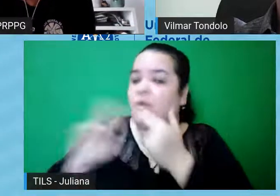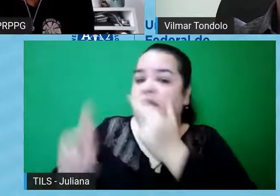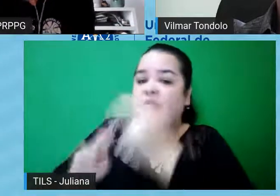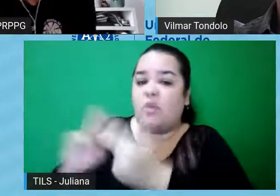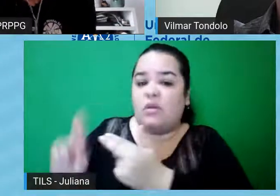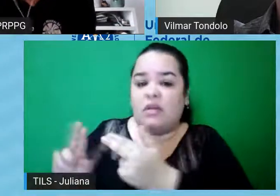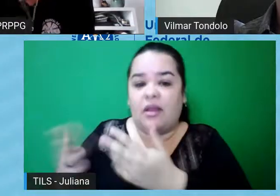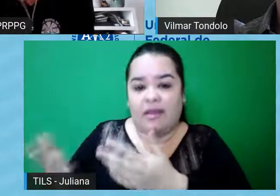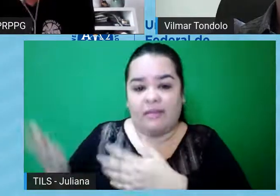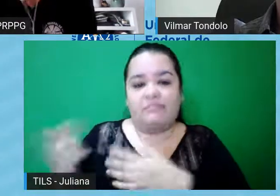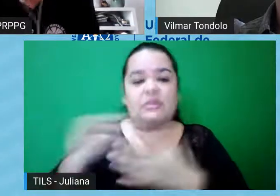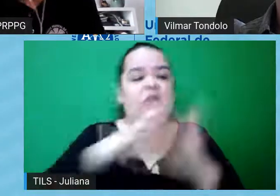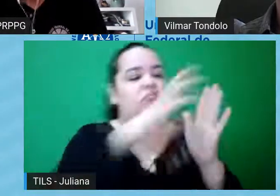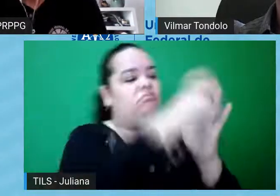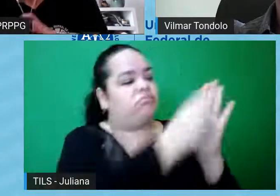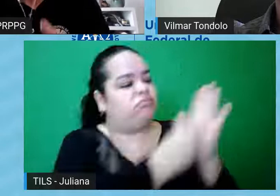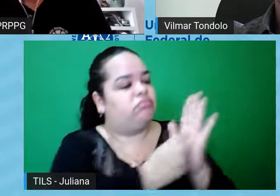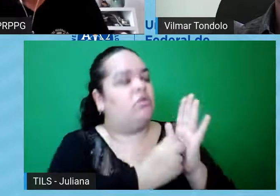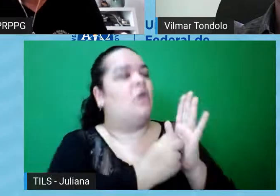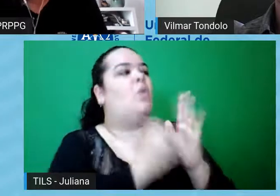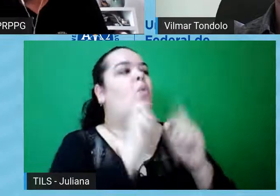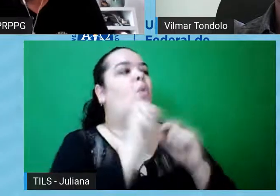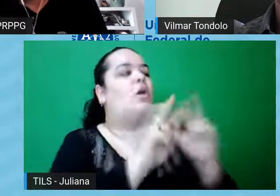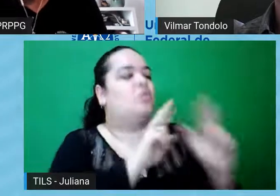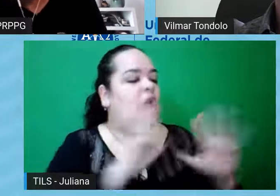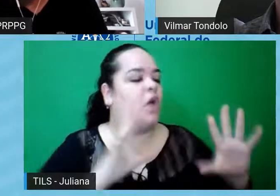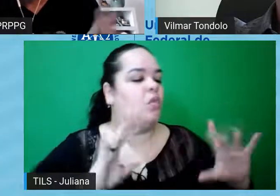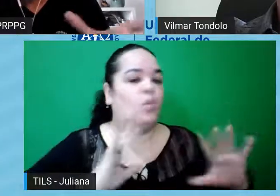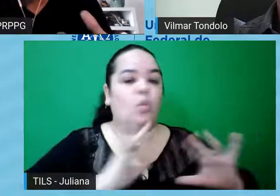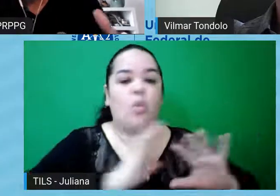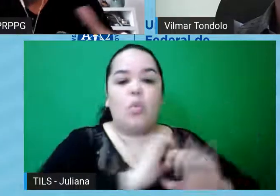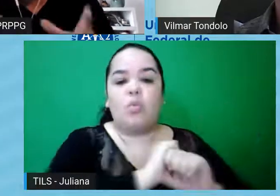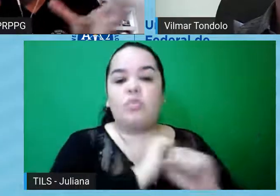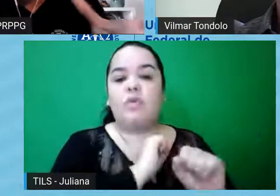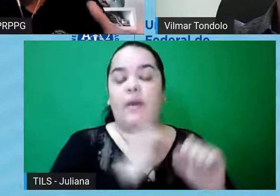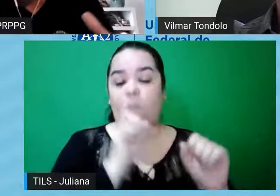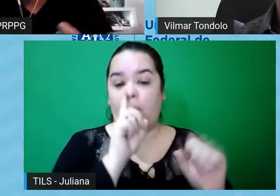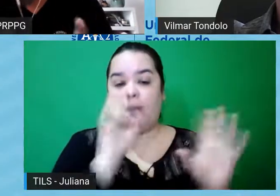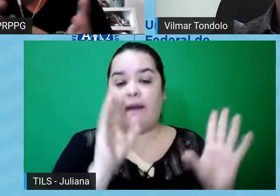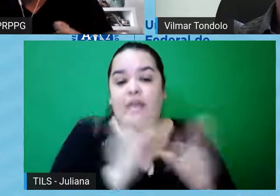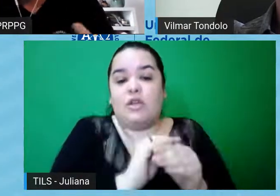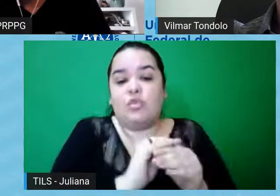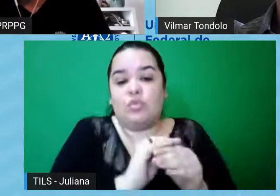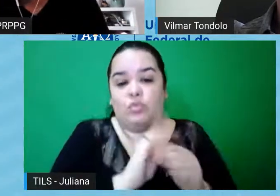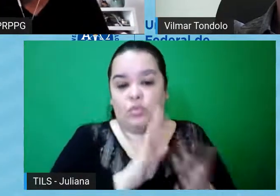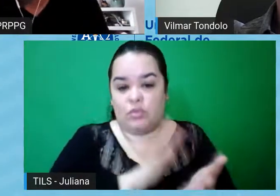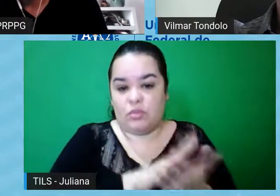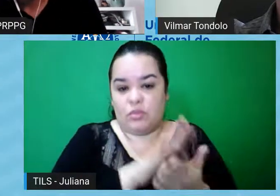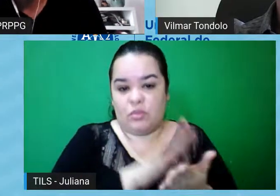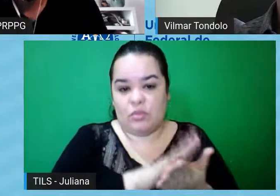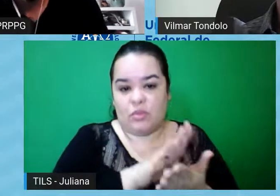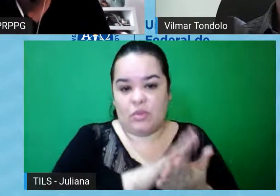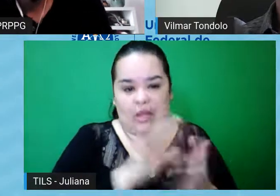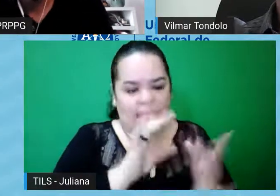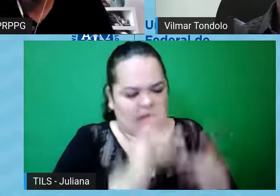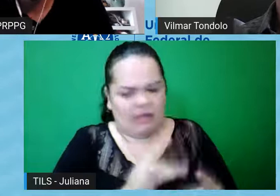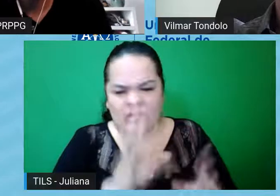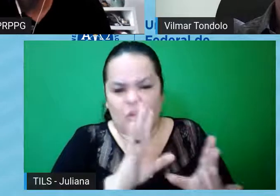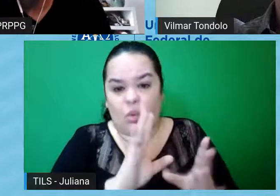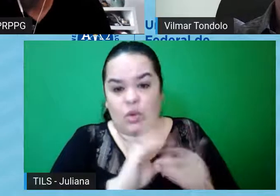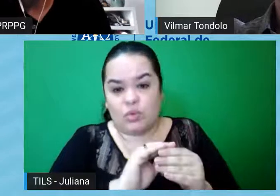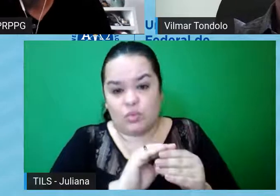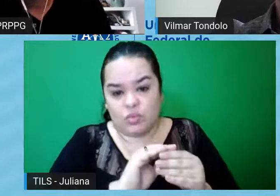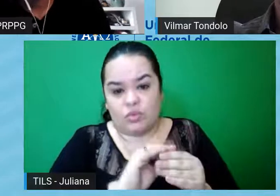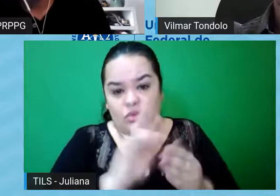resultados foram encontrados, enfim, as conclusões, é um resumo de uma publicação, não é uma publicação detalhada, mas é um